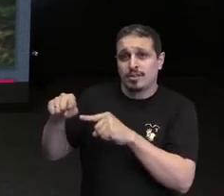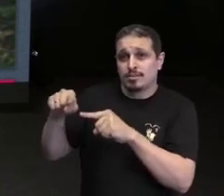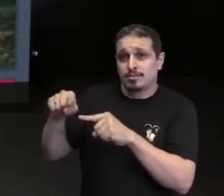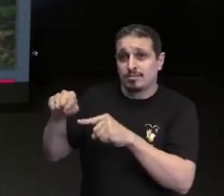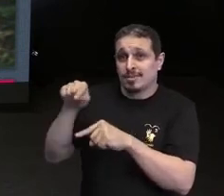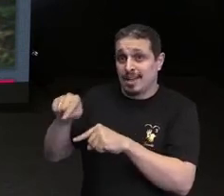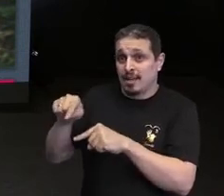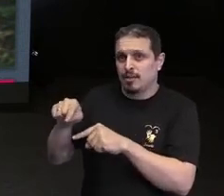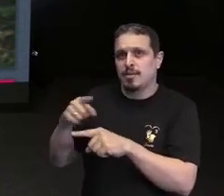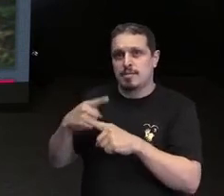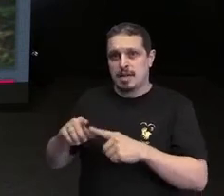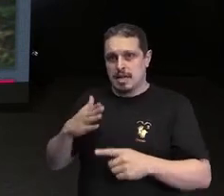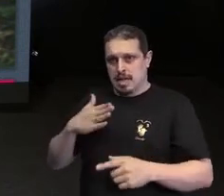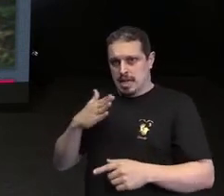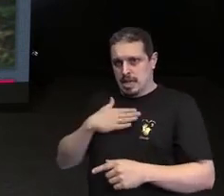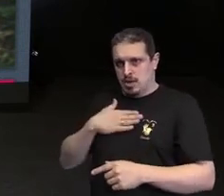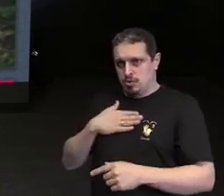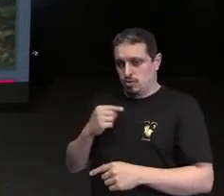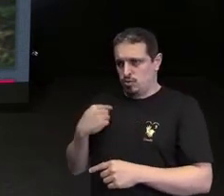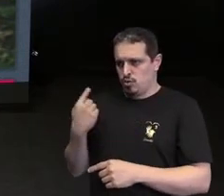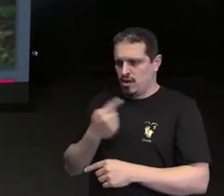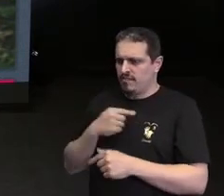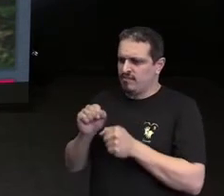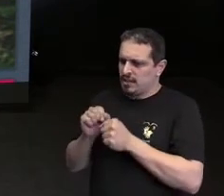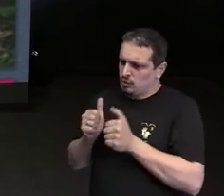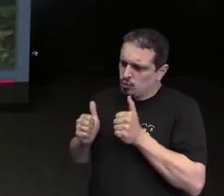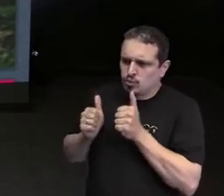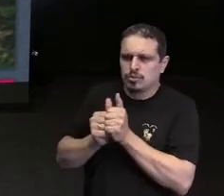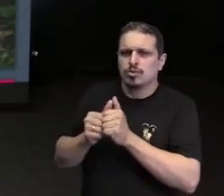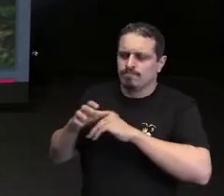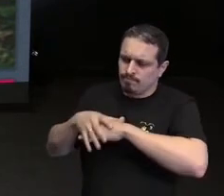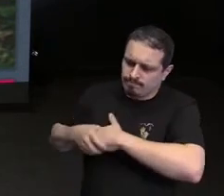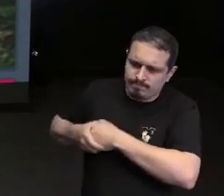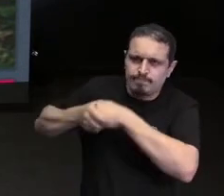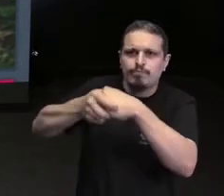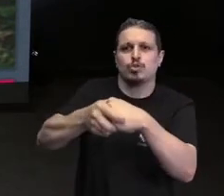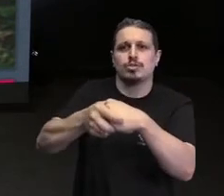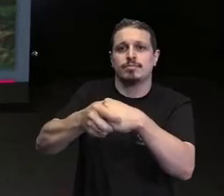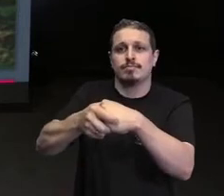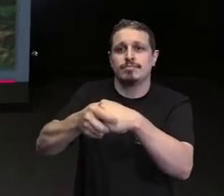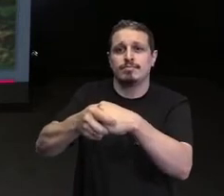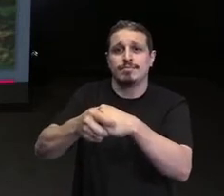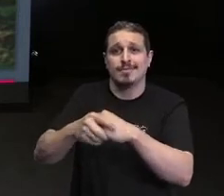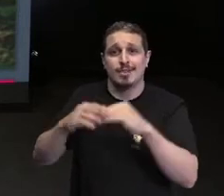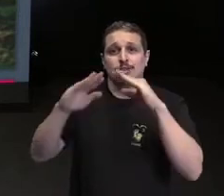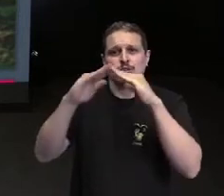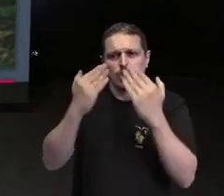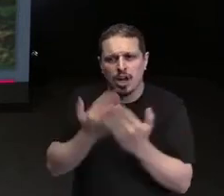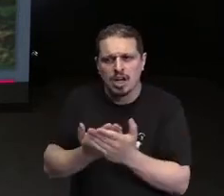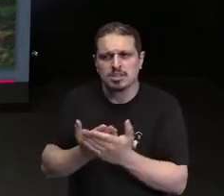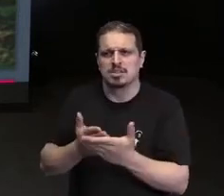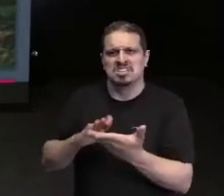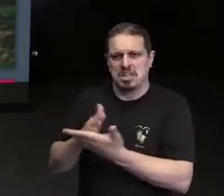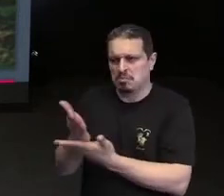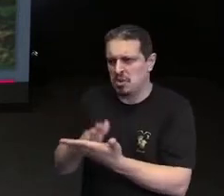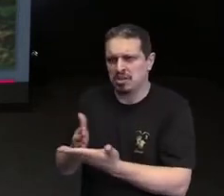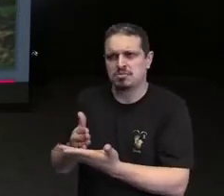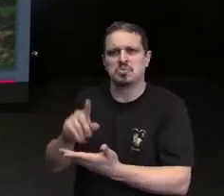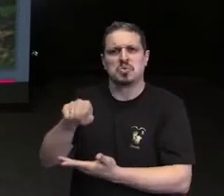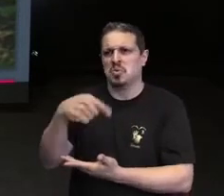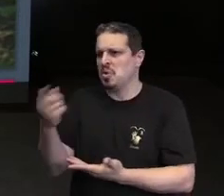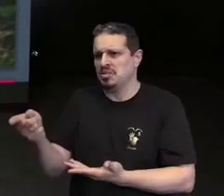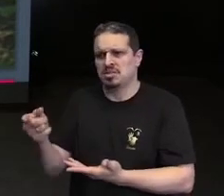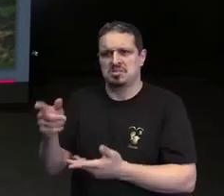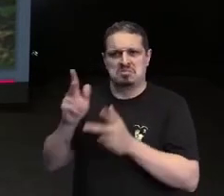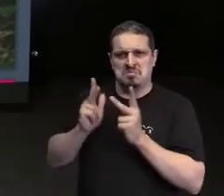ouça alguém falando que a sua presença na escola atrapalha os demais alunos, quando essa criança diversa e